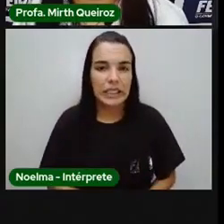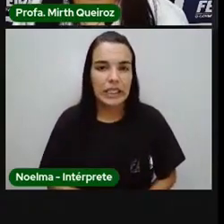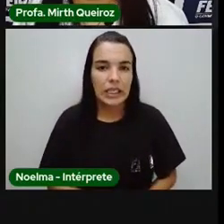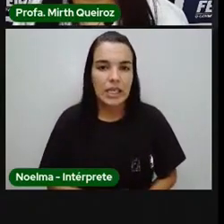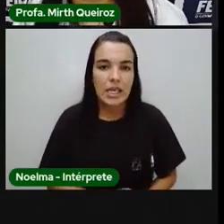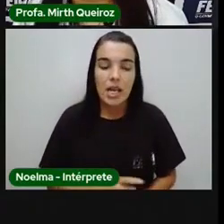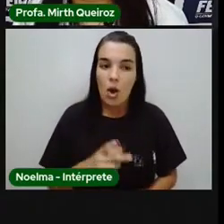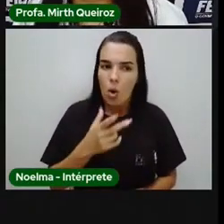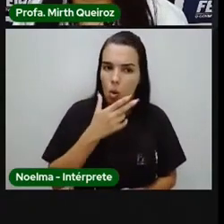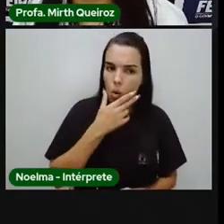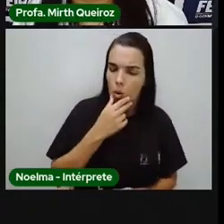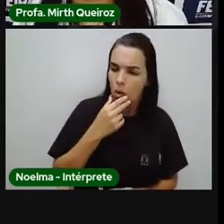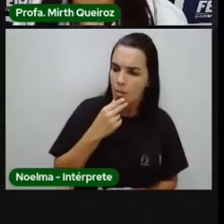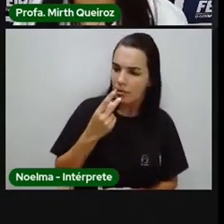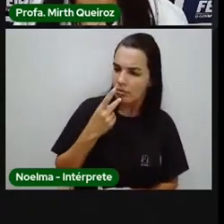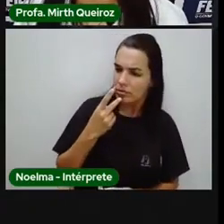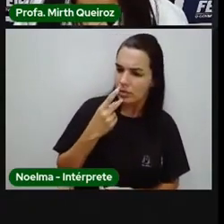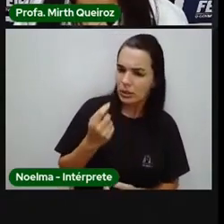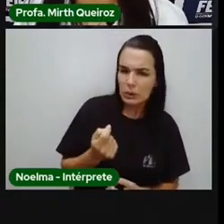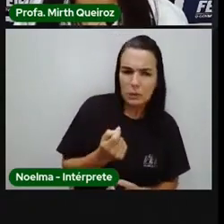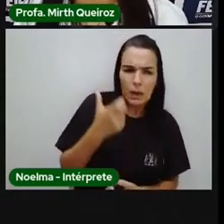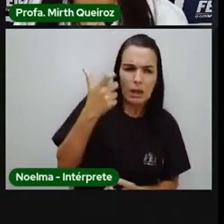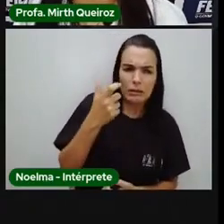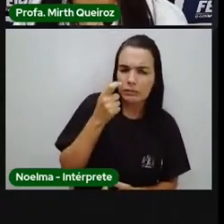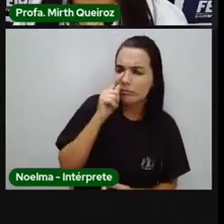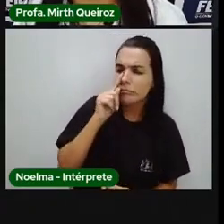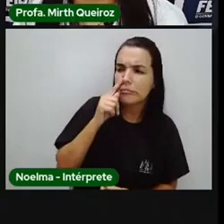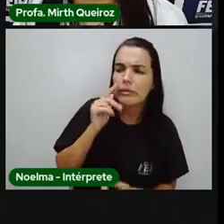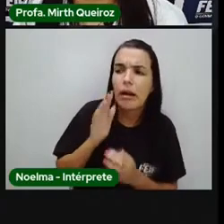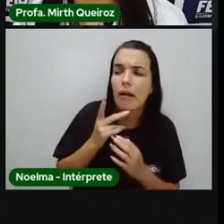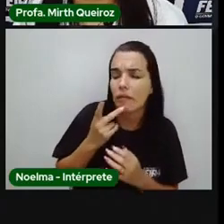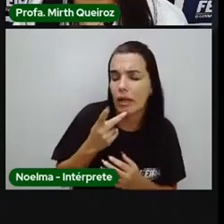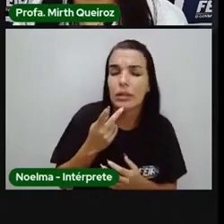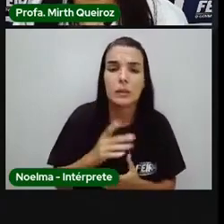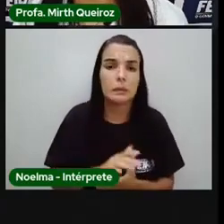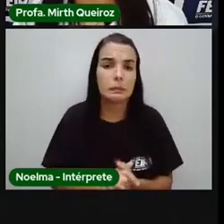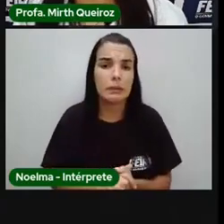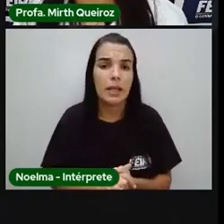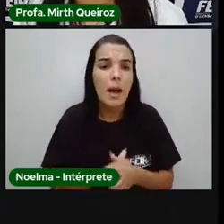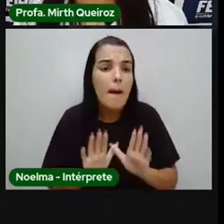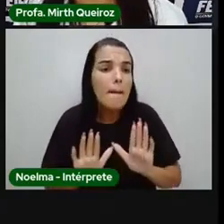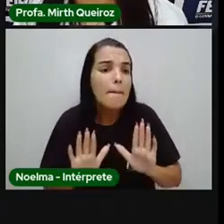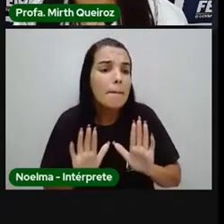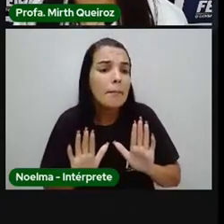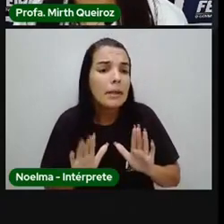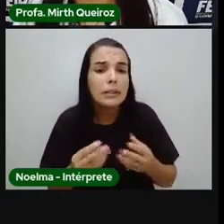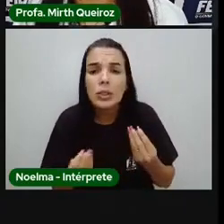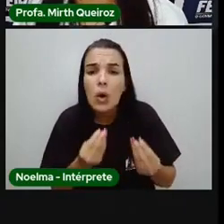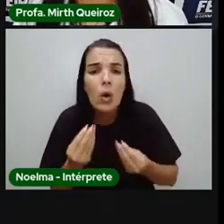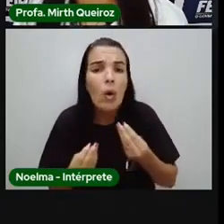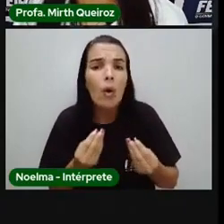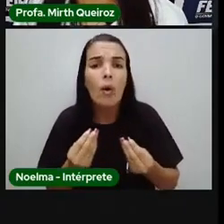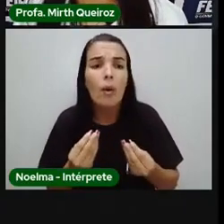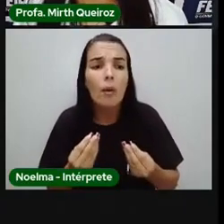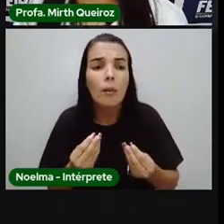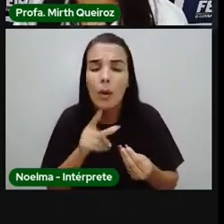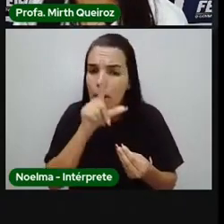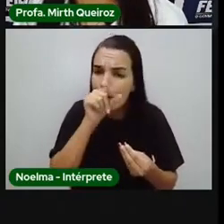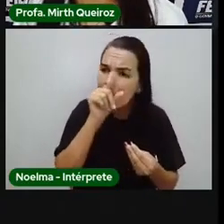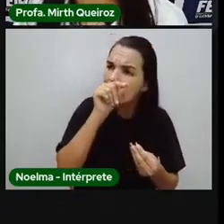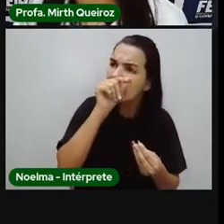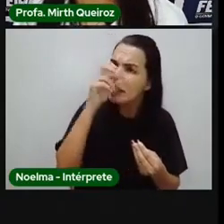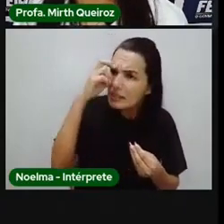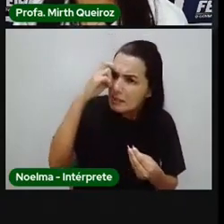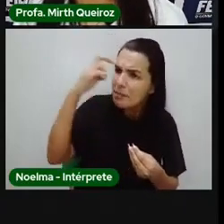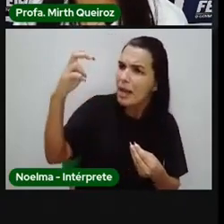E o rapaz, quase chorando, lamentou. Mas, como assim? Este passarinho